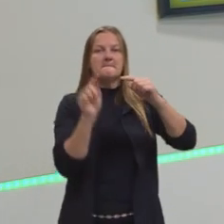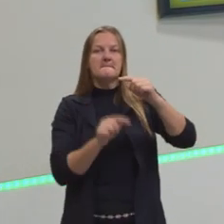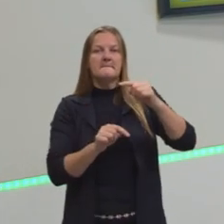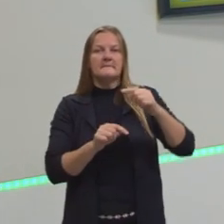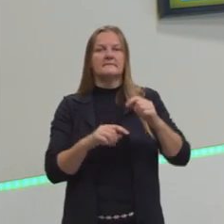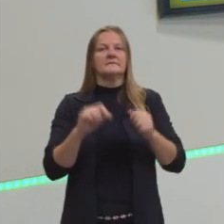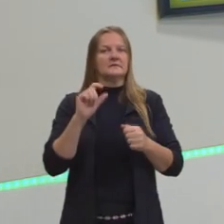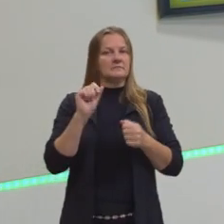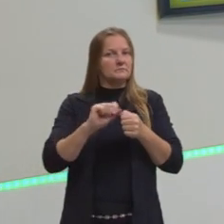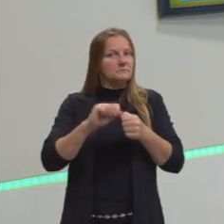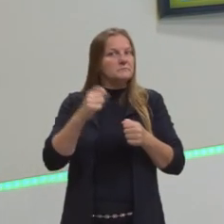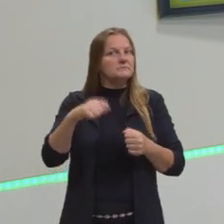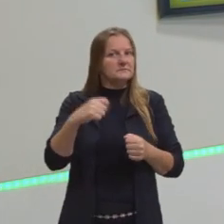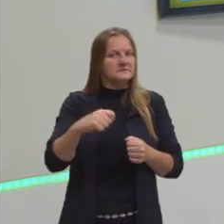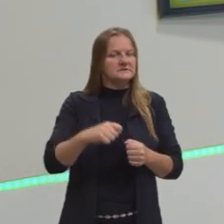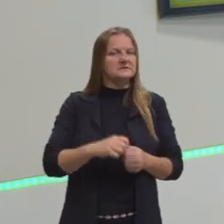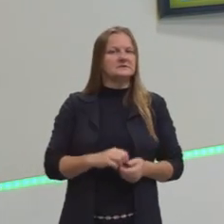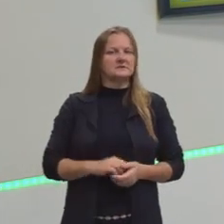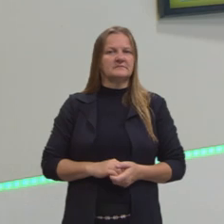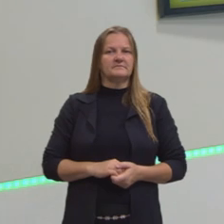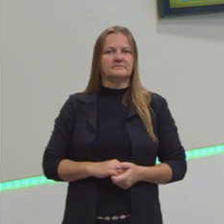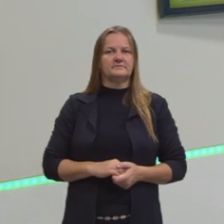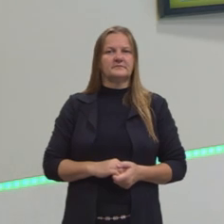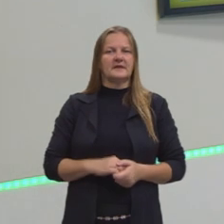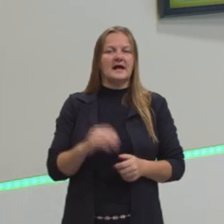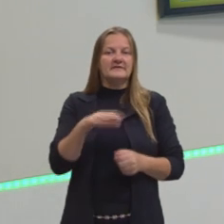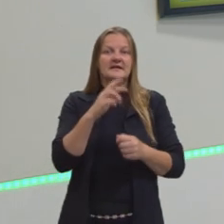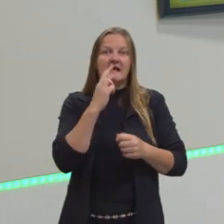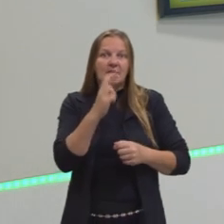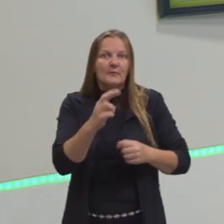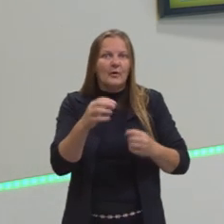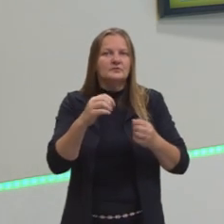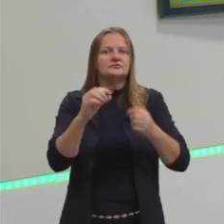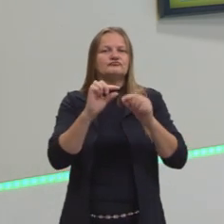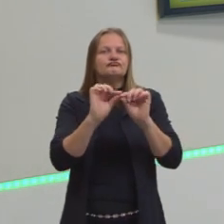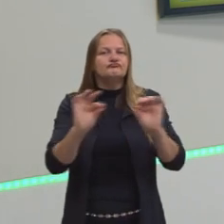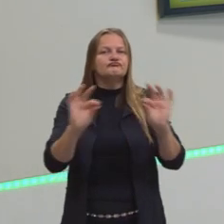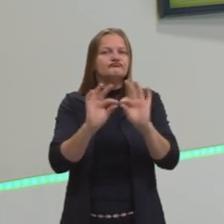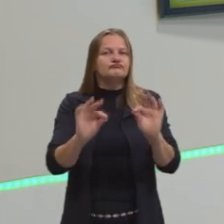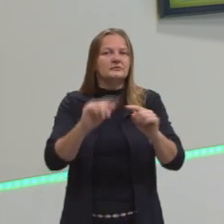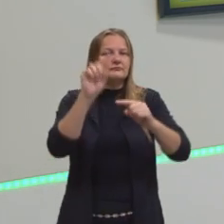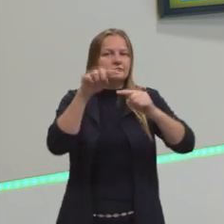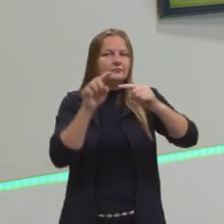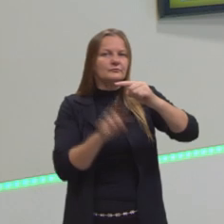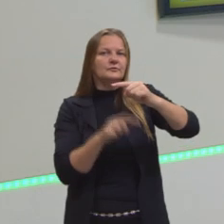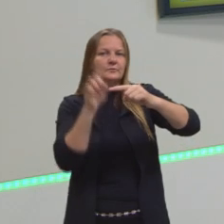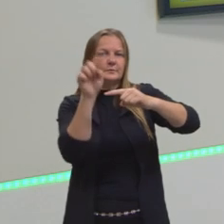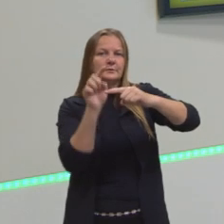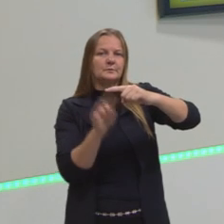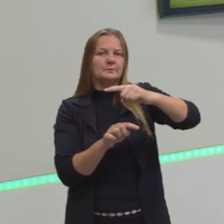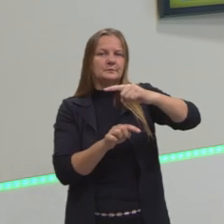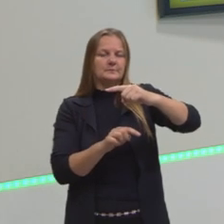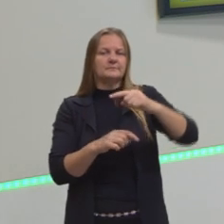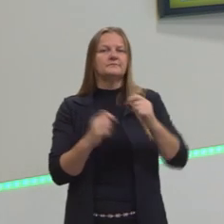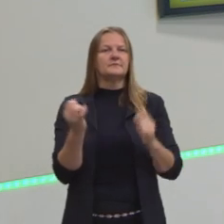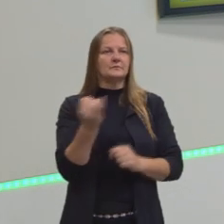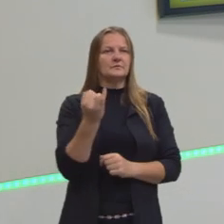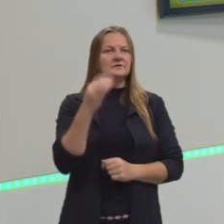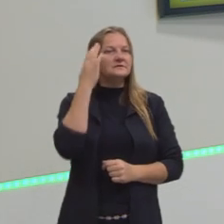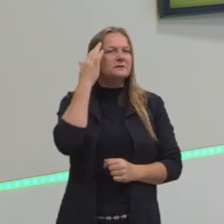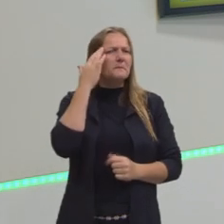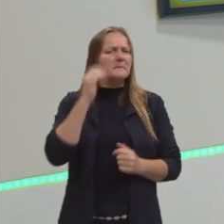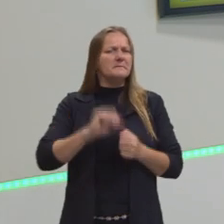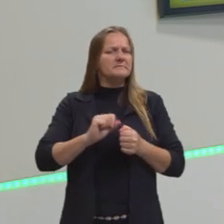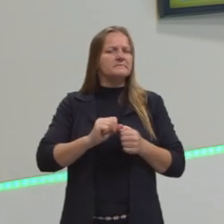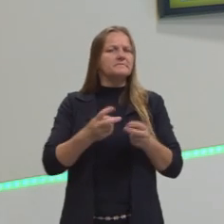então, vocês têm que simplificar, porque sempre a opção lá, para você colocar a resposta, vai estar, então, da forma irredutível, é importante que vocês